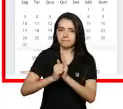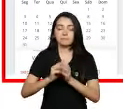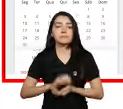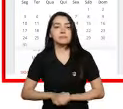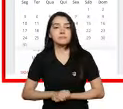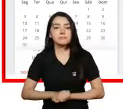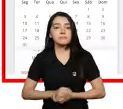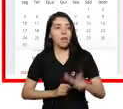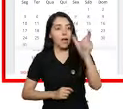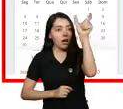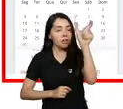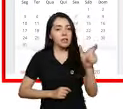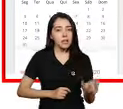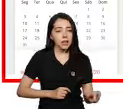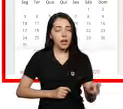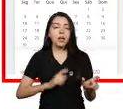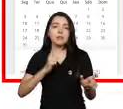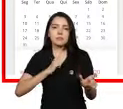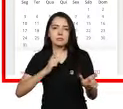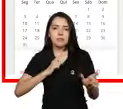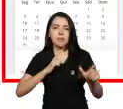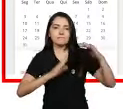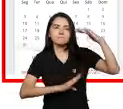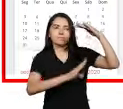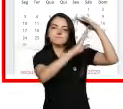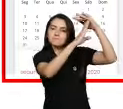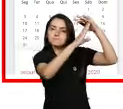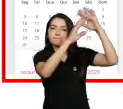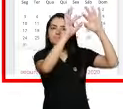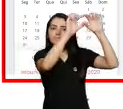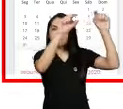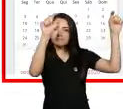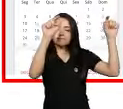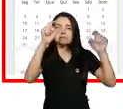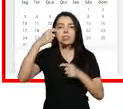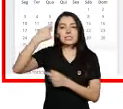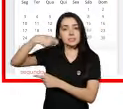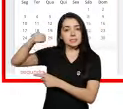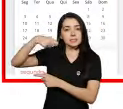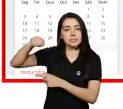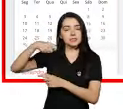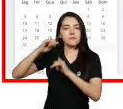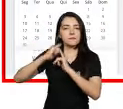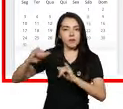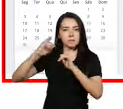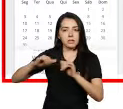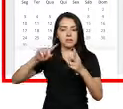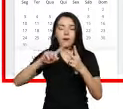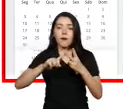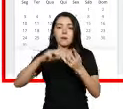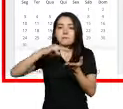é o bloco lateral direito, em que na parte superior temos acesso aos ícones Notificações,